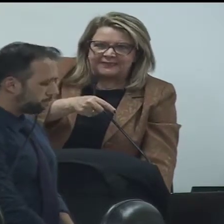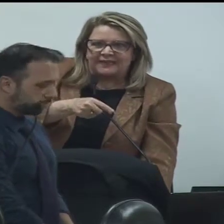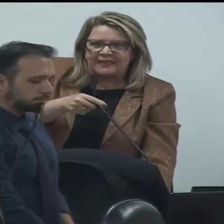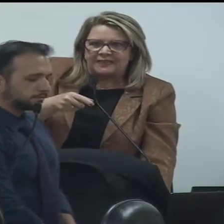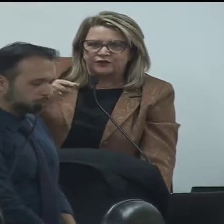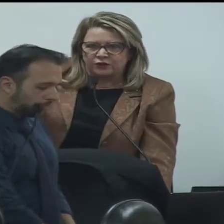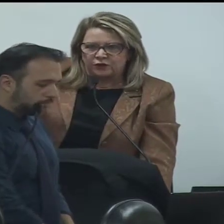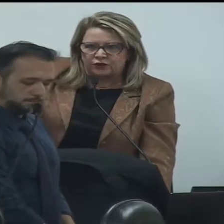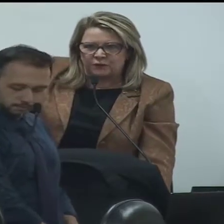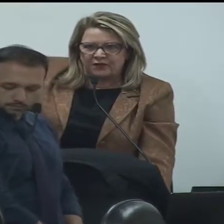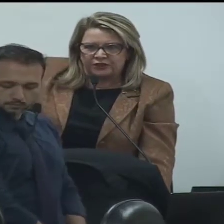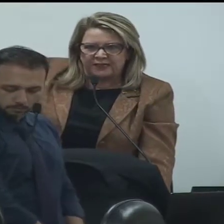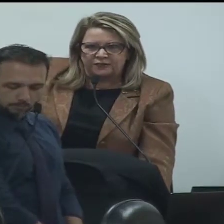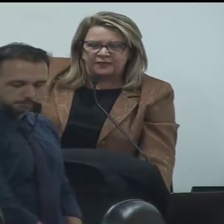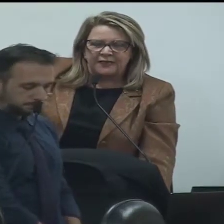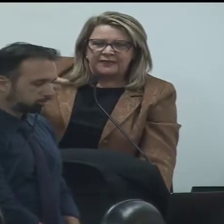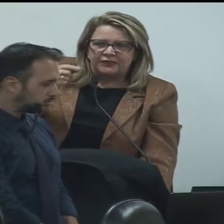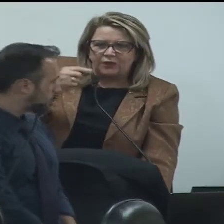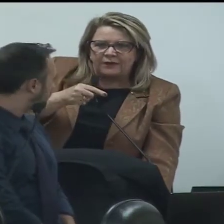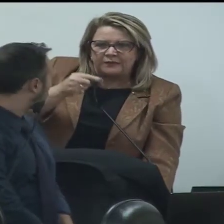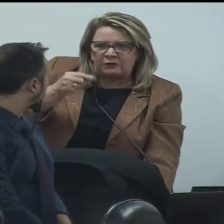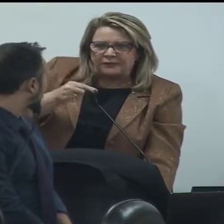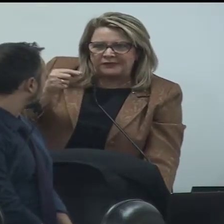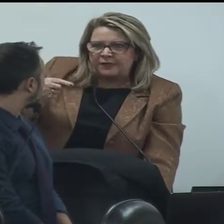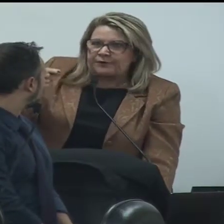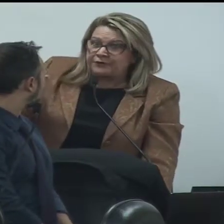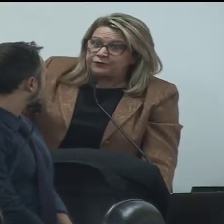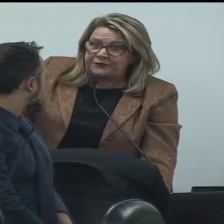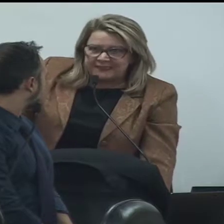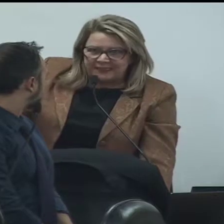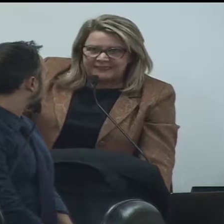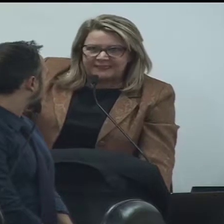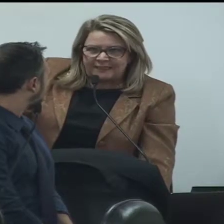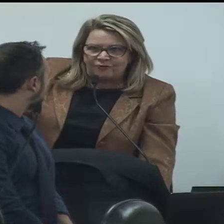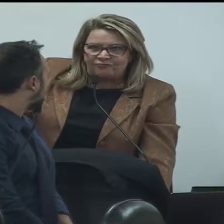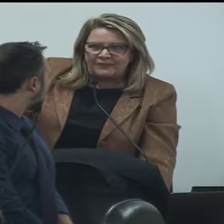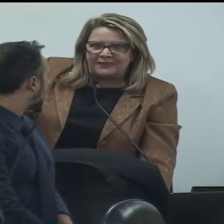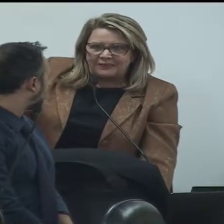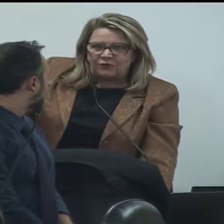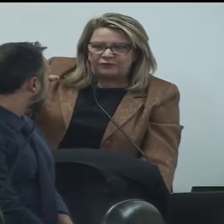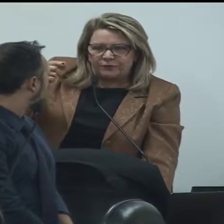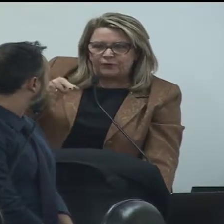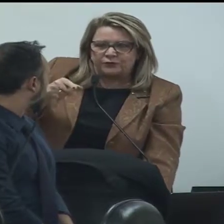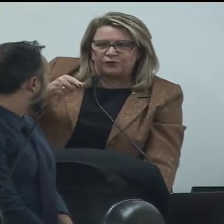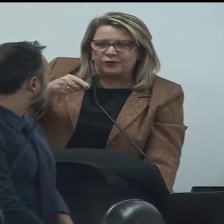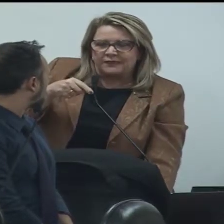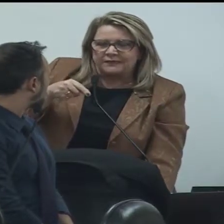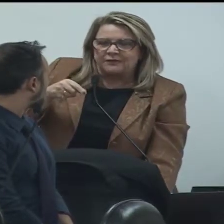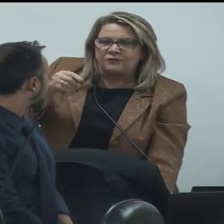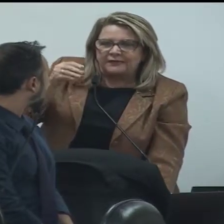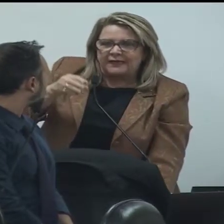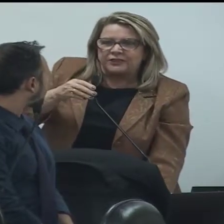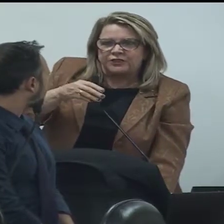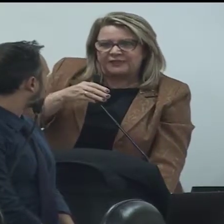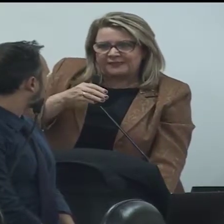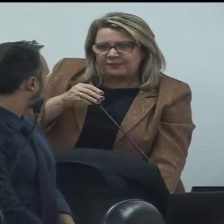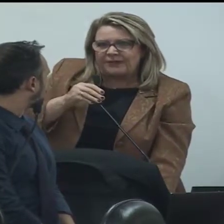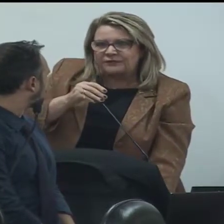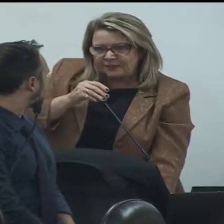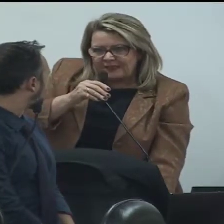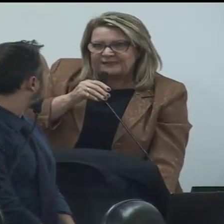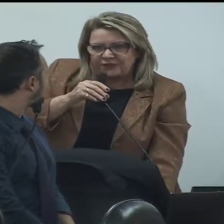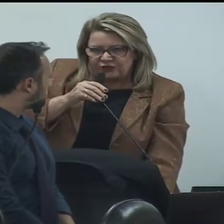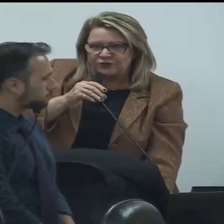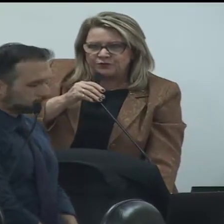tem esse cadastro de todos os borracheiros e de quanto em quanto tempo é feito fiscalização. Então, foi boa a sua colocação. A gente já está